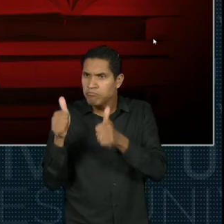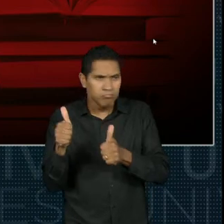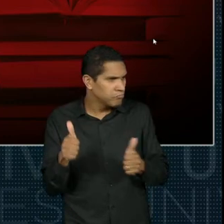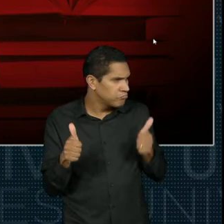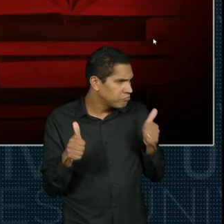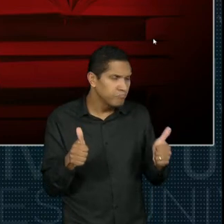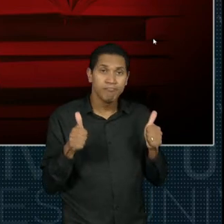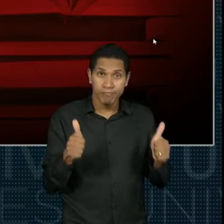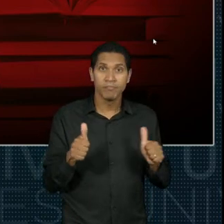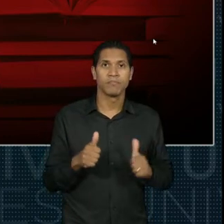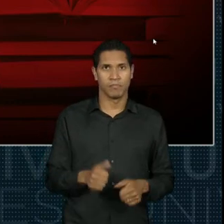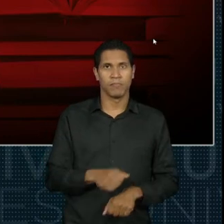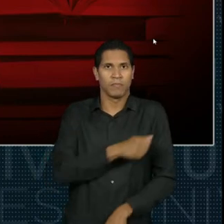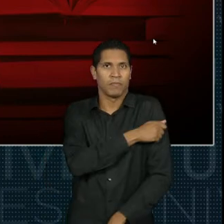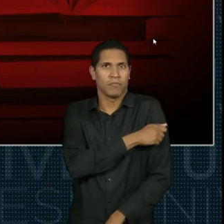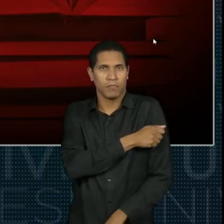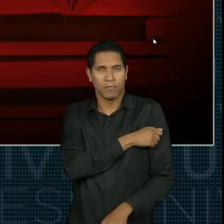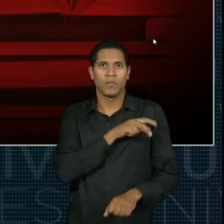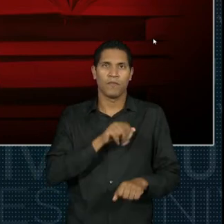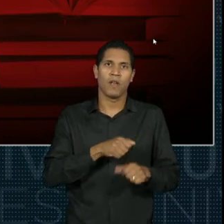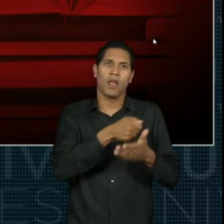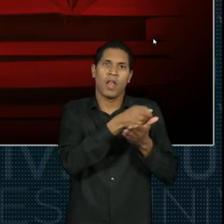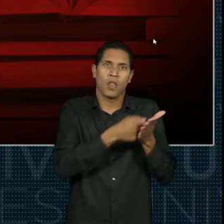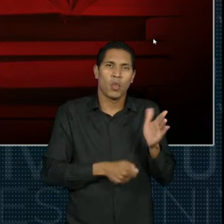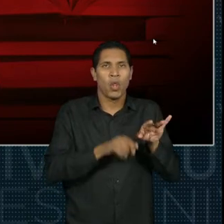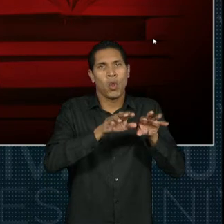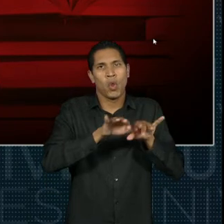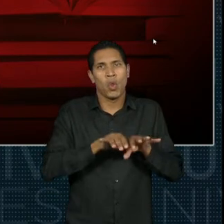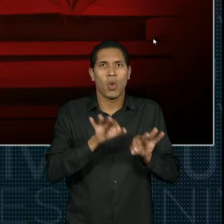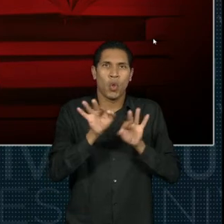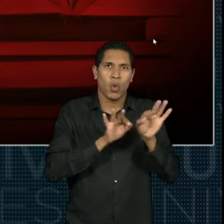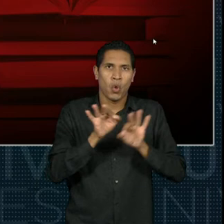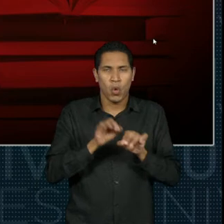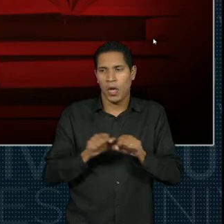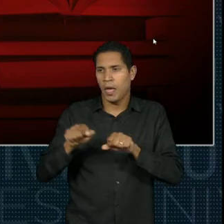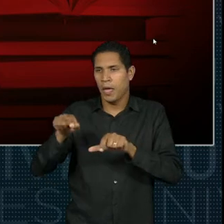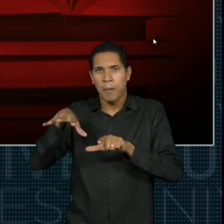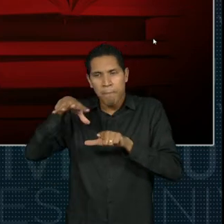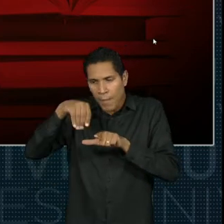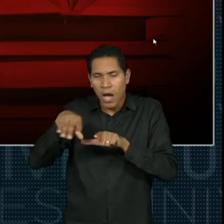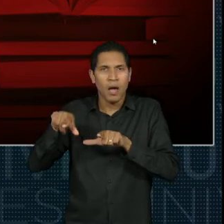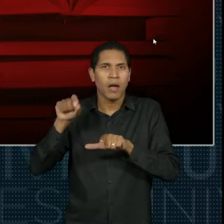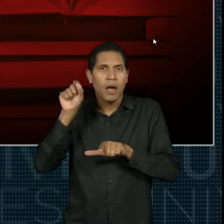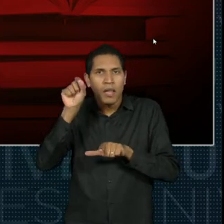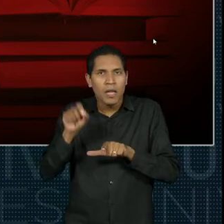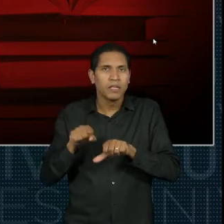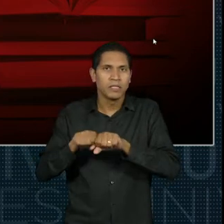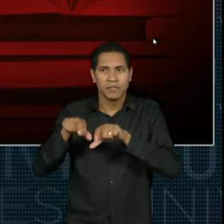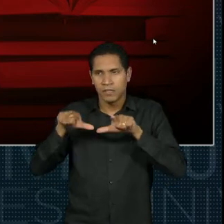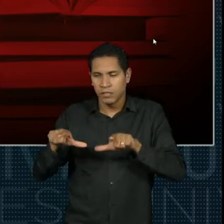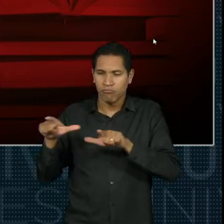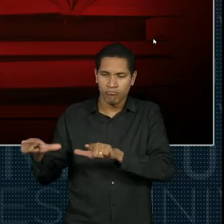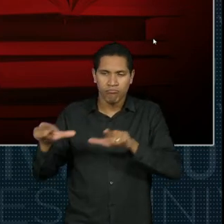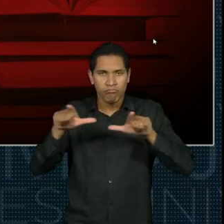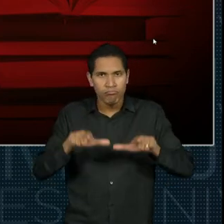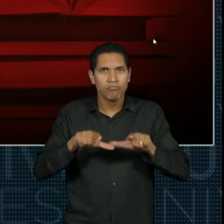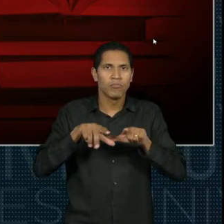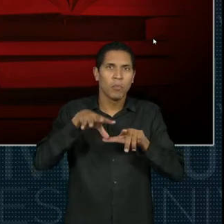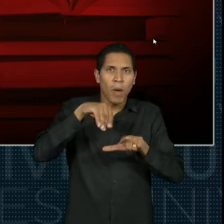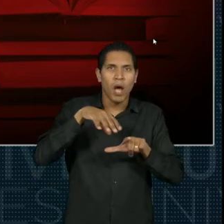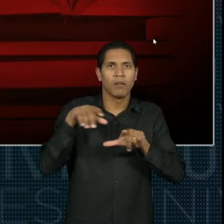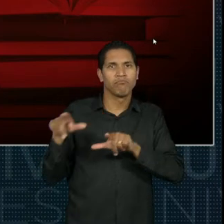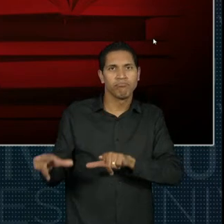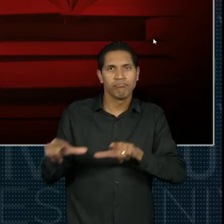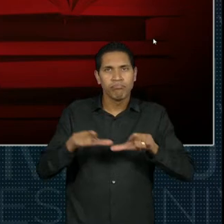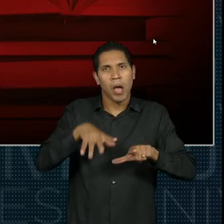aluno vai fazer o relatório com as imagens dos certificados, explicando lá a relação de cada certificado com o curso do eixo da computação, além